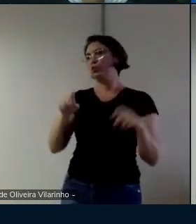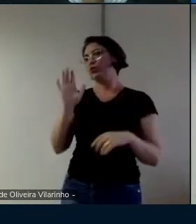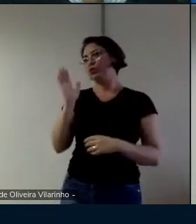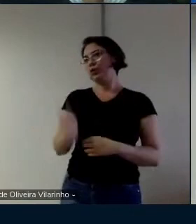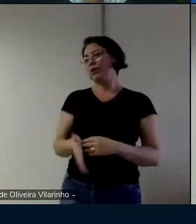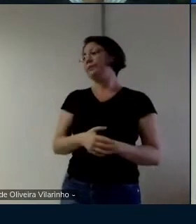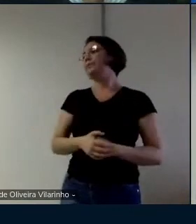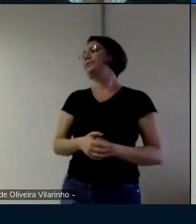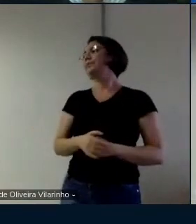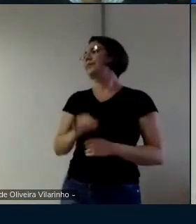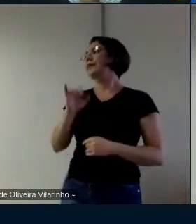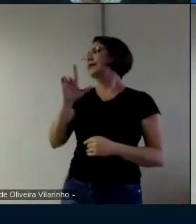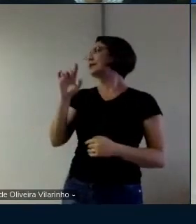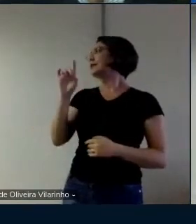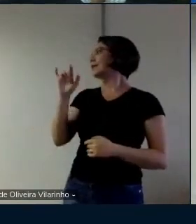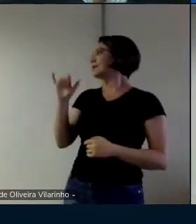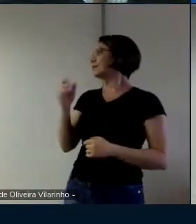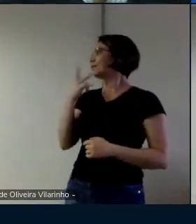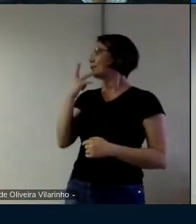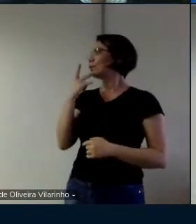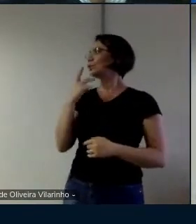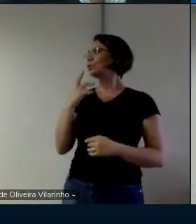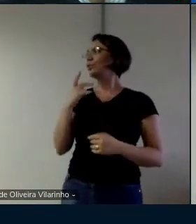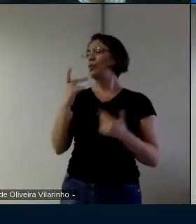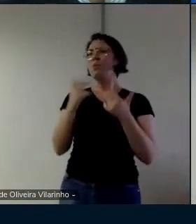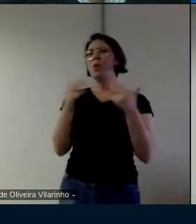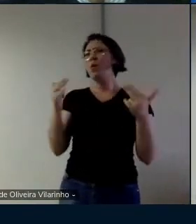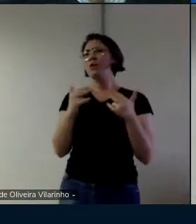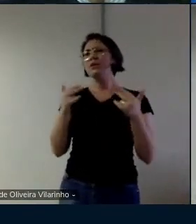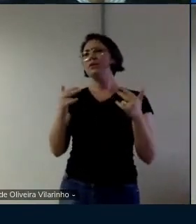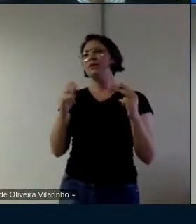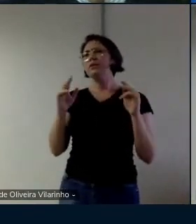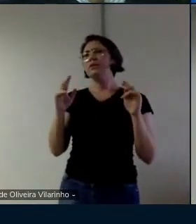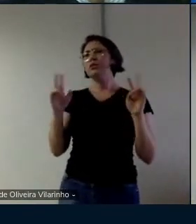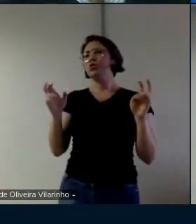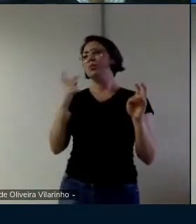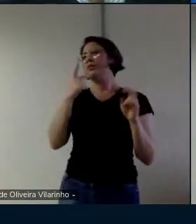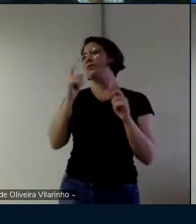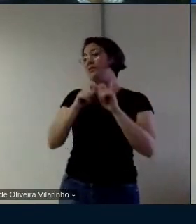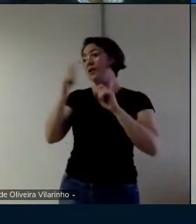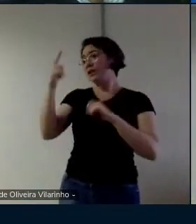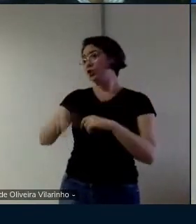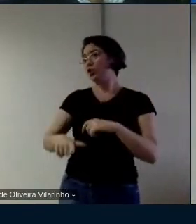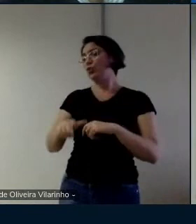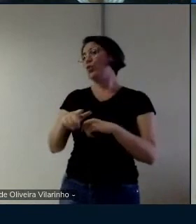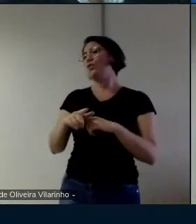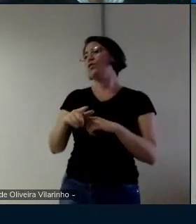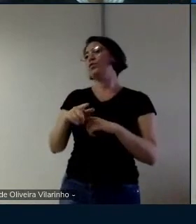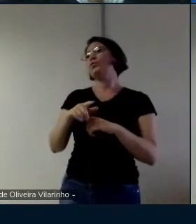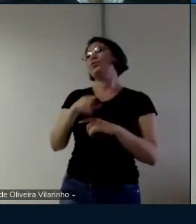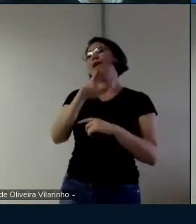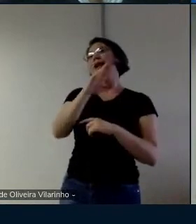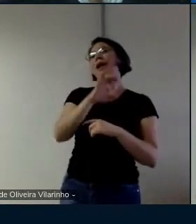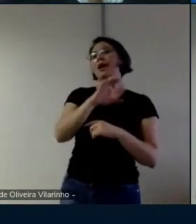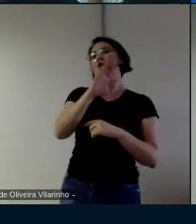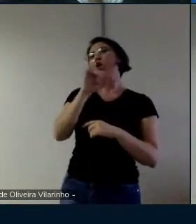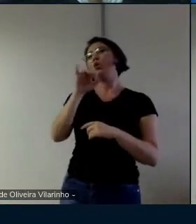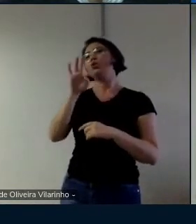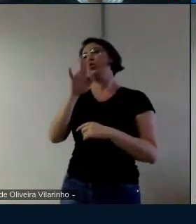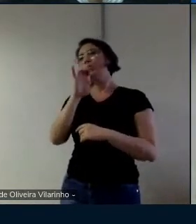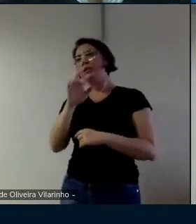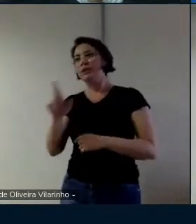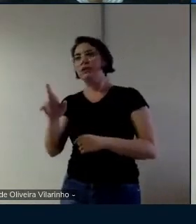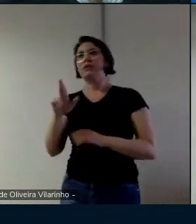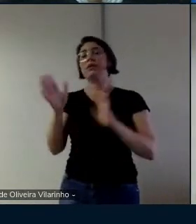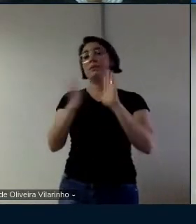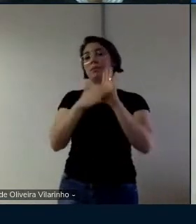e a Elideia falou alguma coisa sobre o refazer né o reconstruir essa profunda que